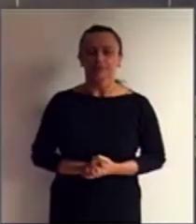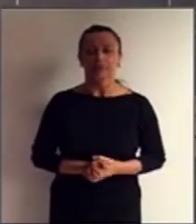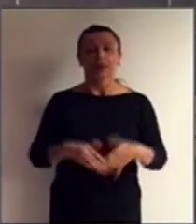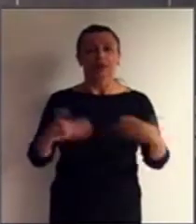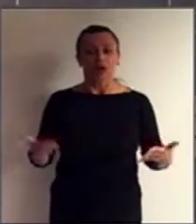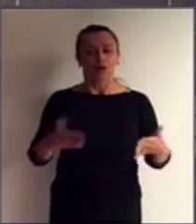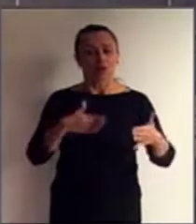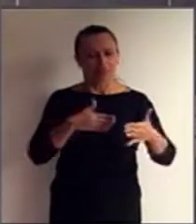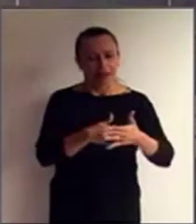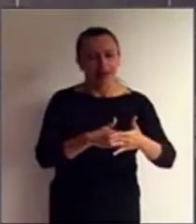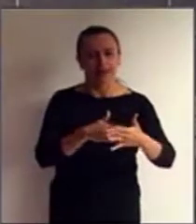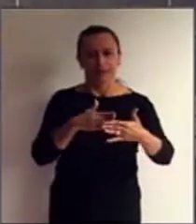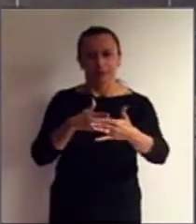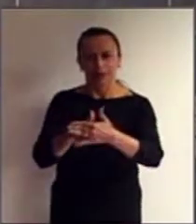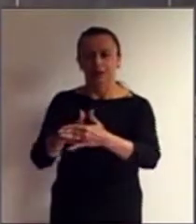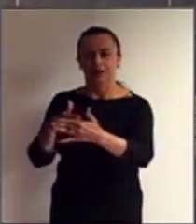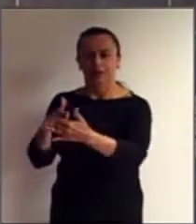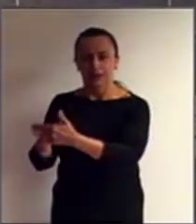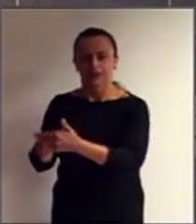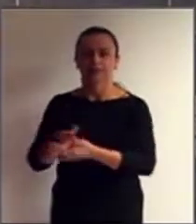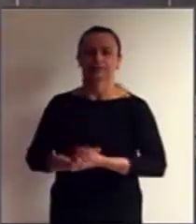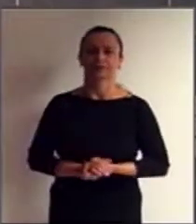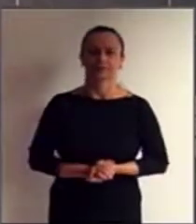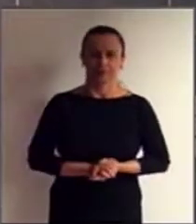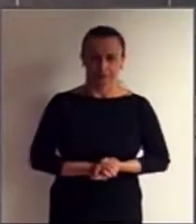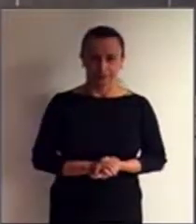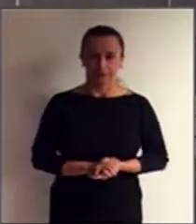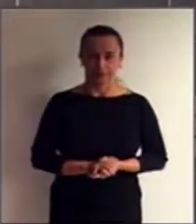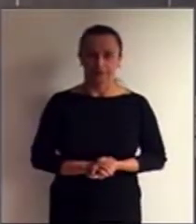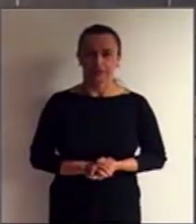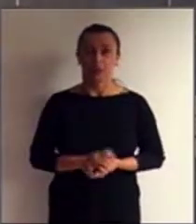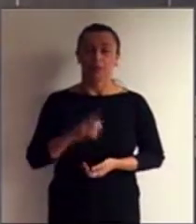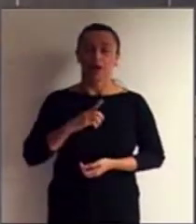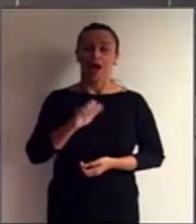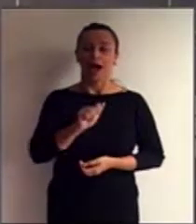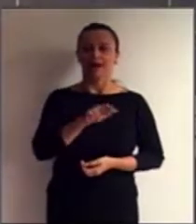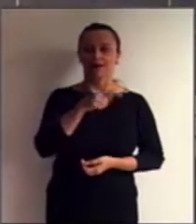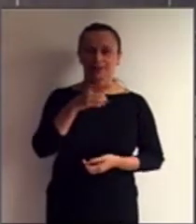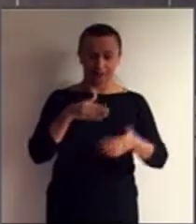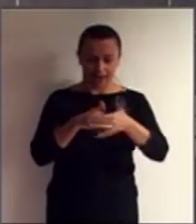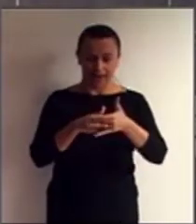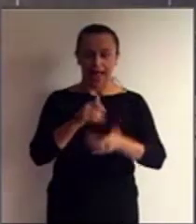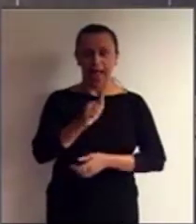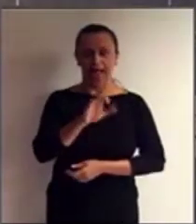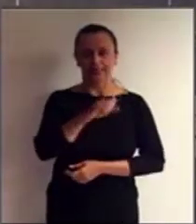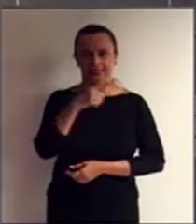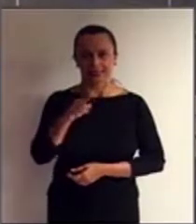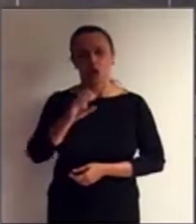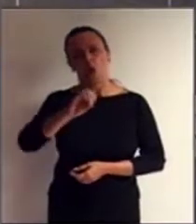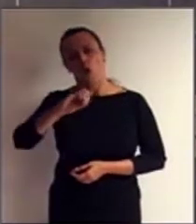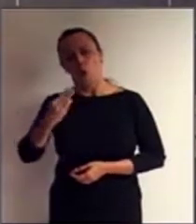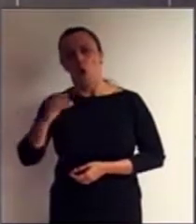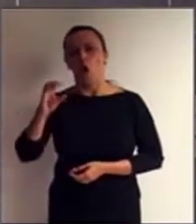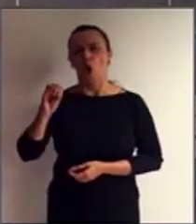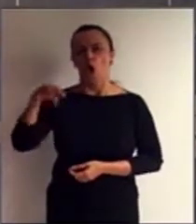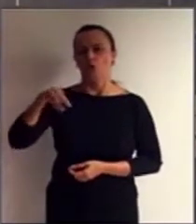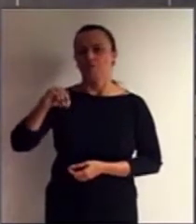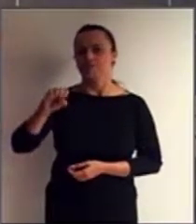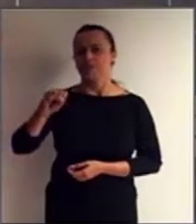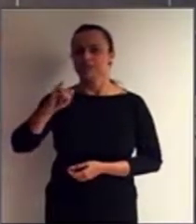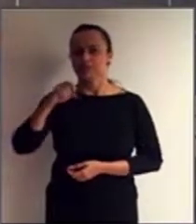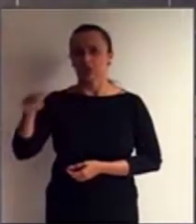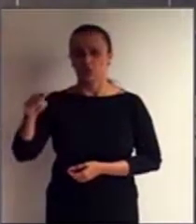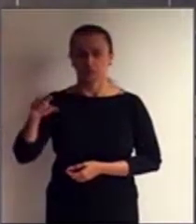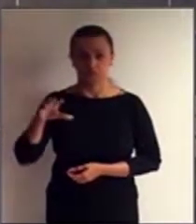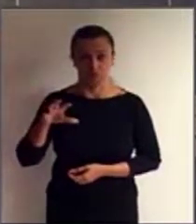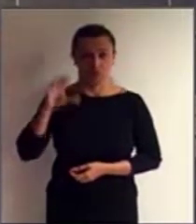por ação e por omissão, elas também são levadas para o âmbito